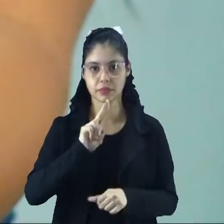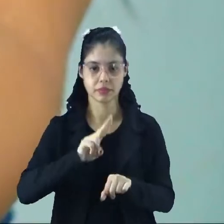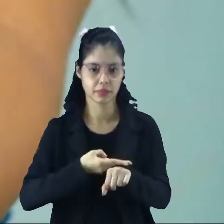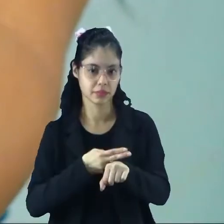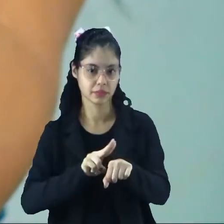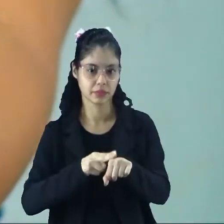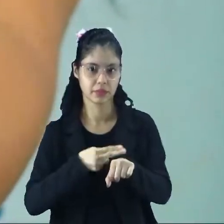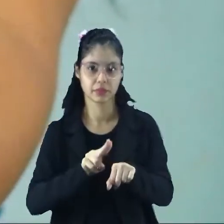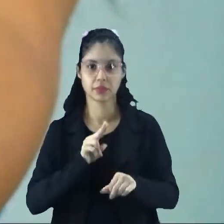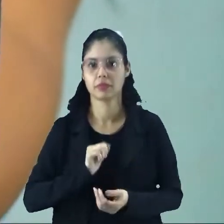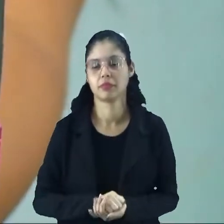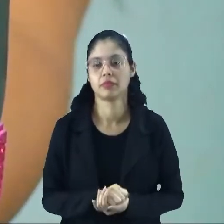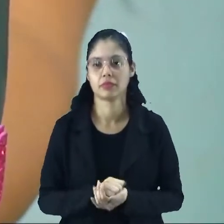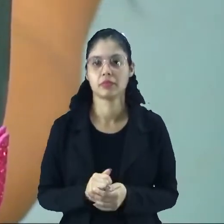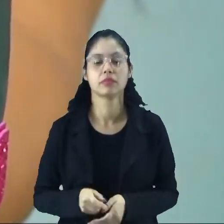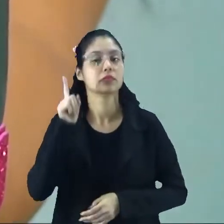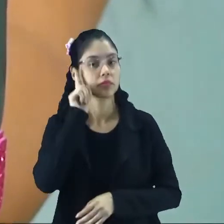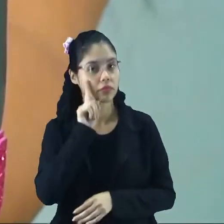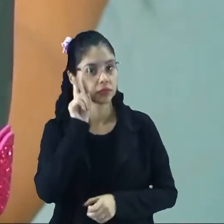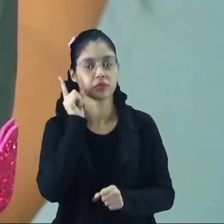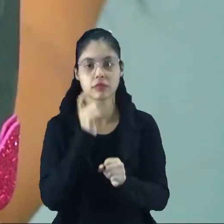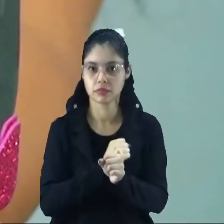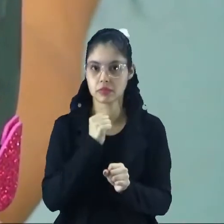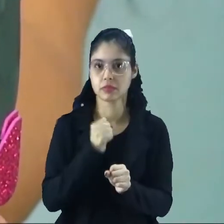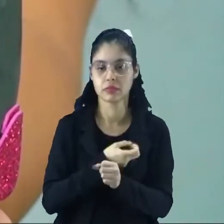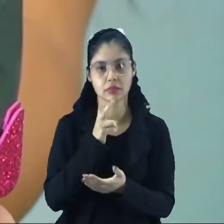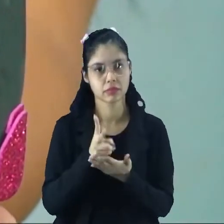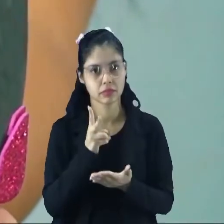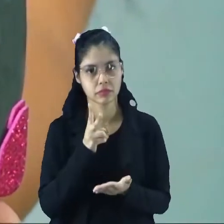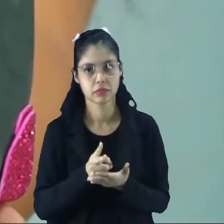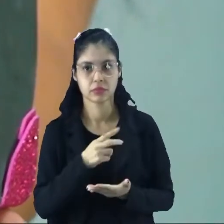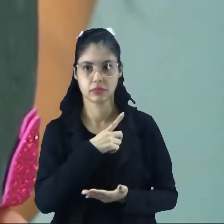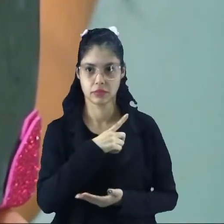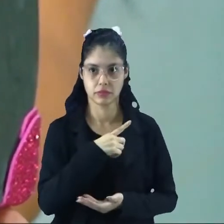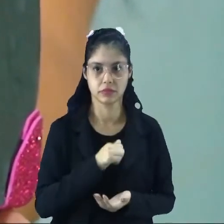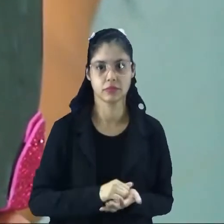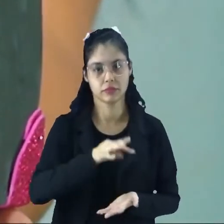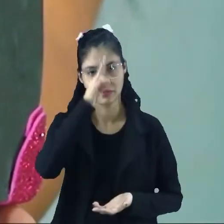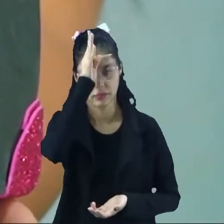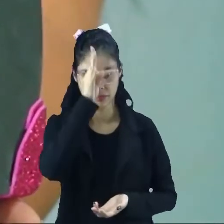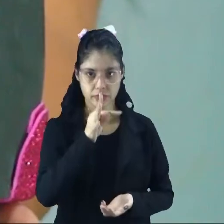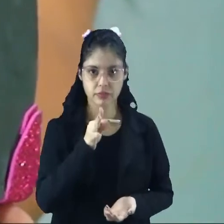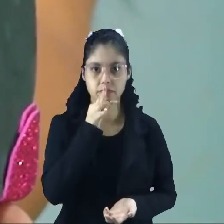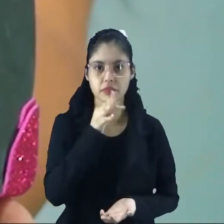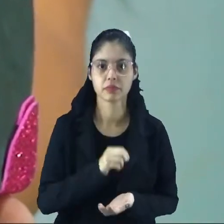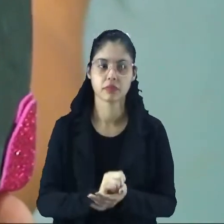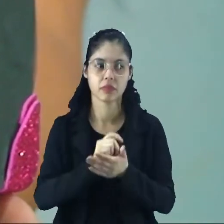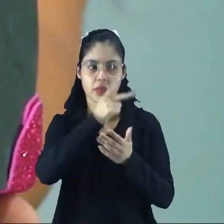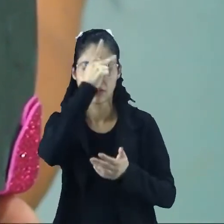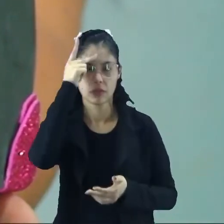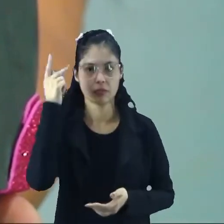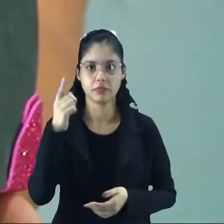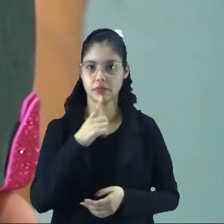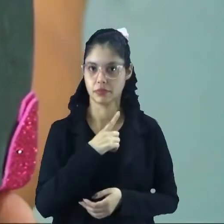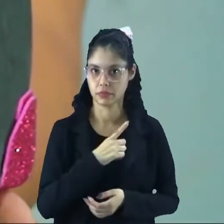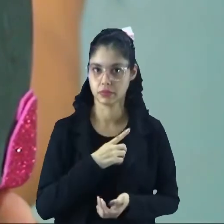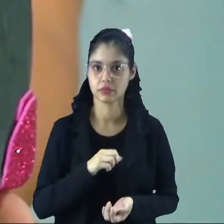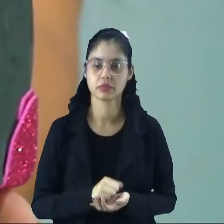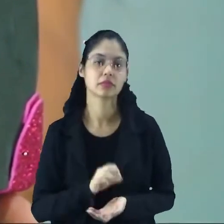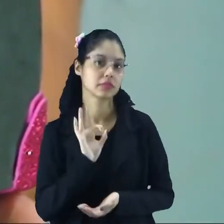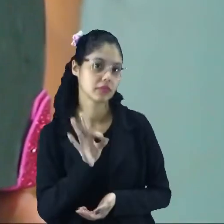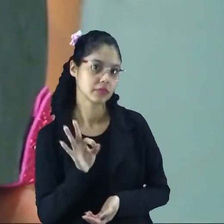chocolate. E todos os anos se repete. um costume, é uma tradição que as pessoas têm.